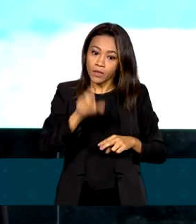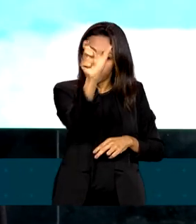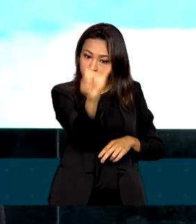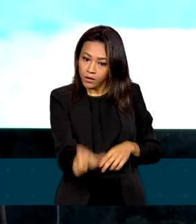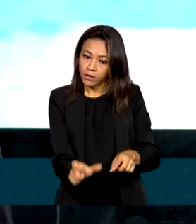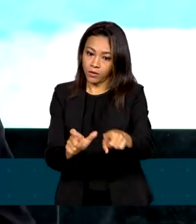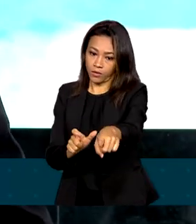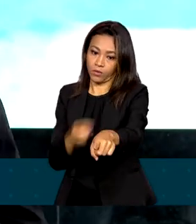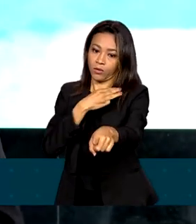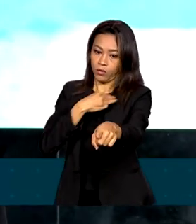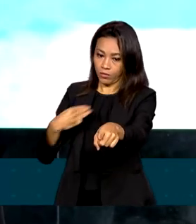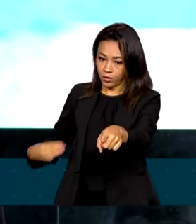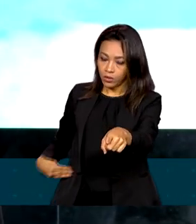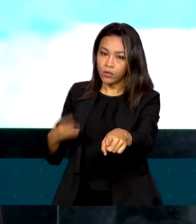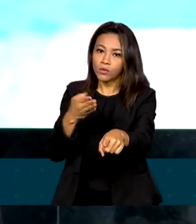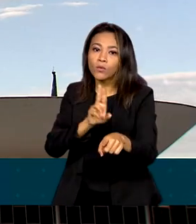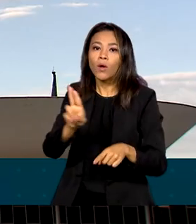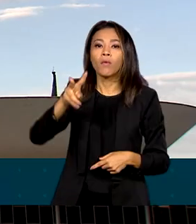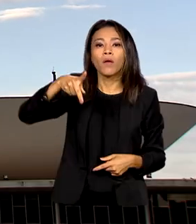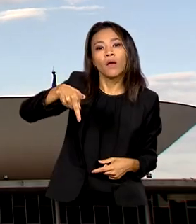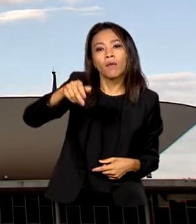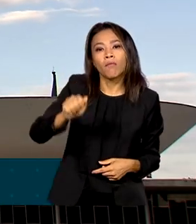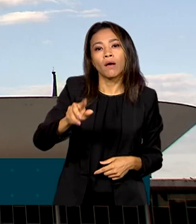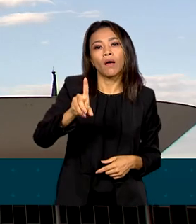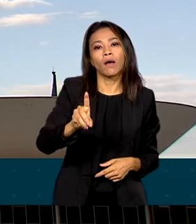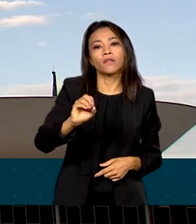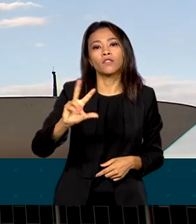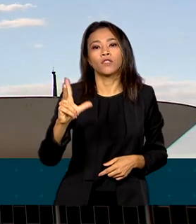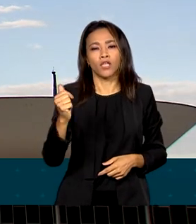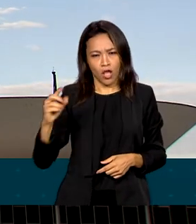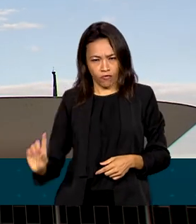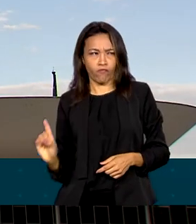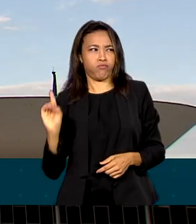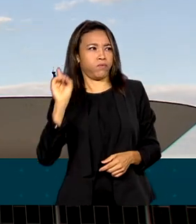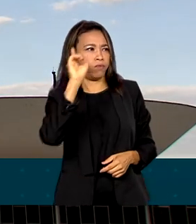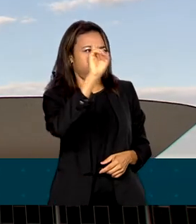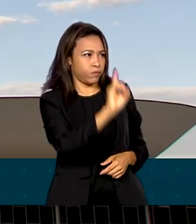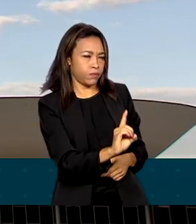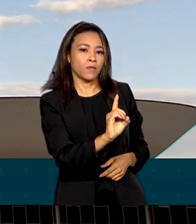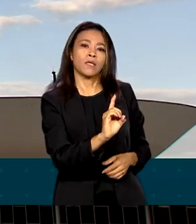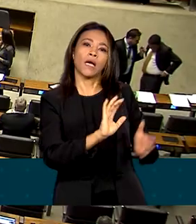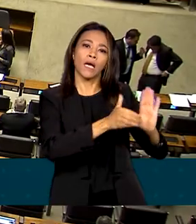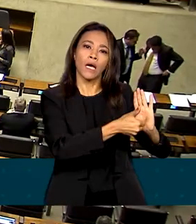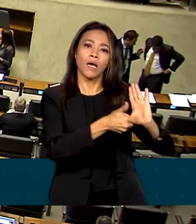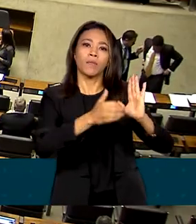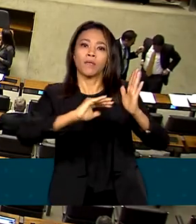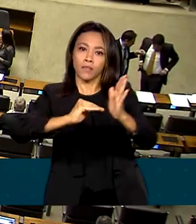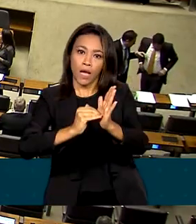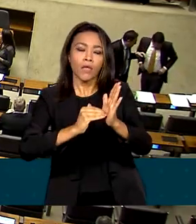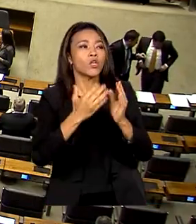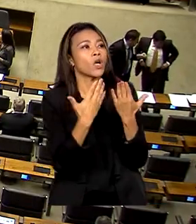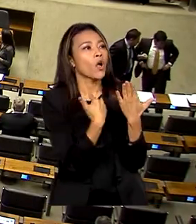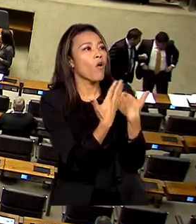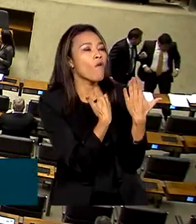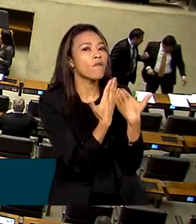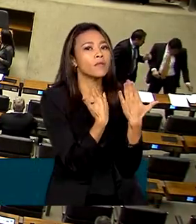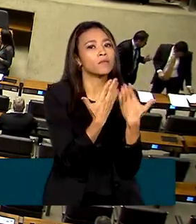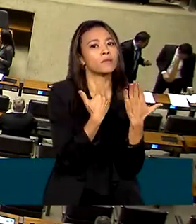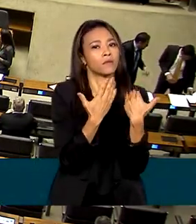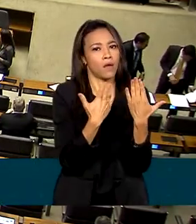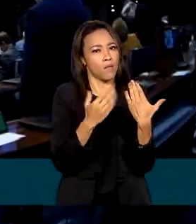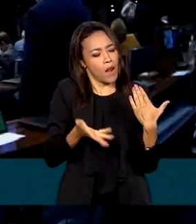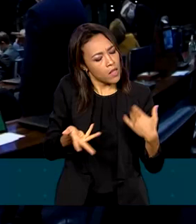Institucionais, Alexandre Padilha, foi até a Câmara e ao Senado conversar com os parlamentares para